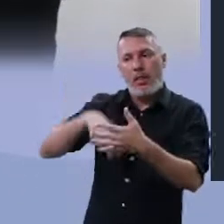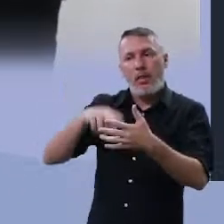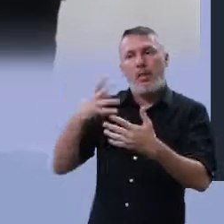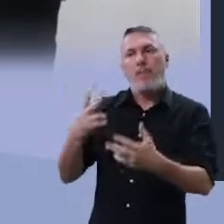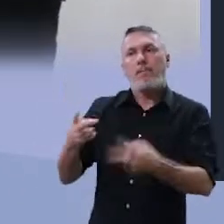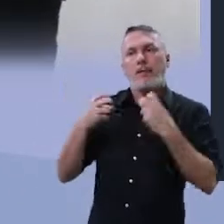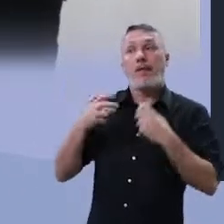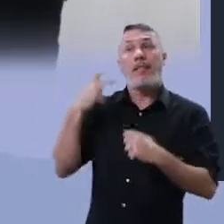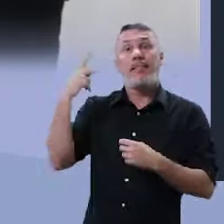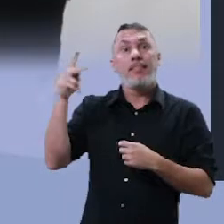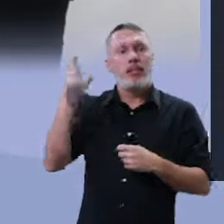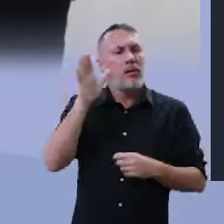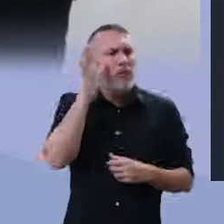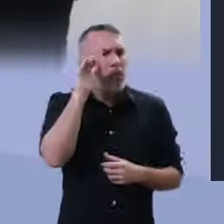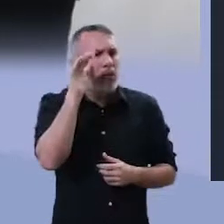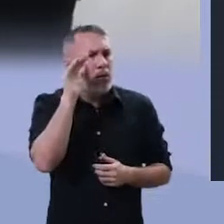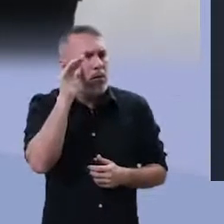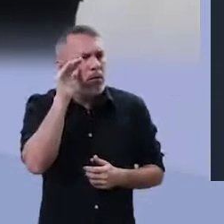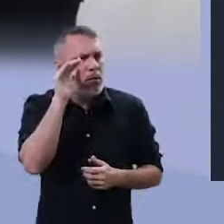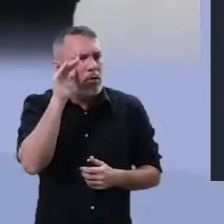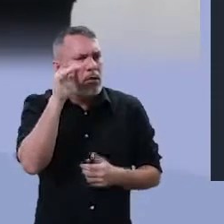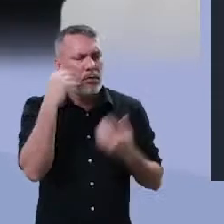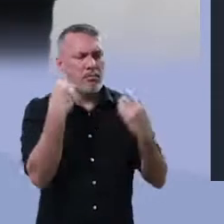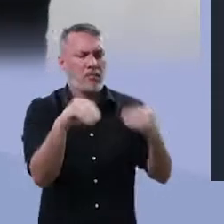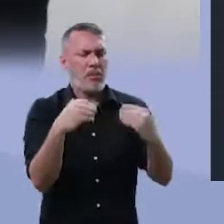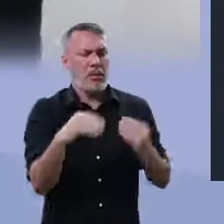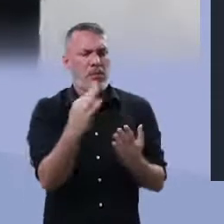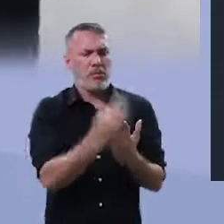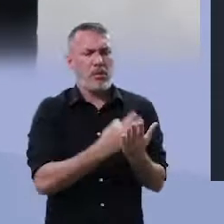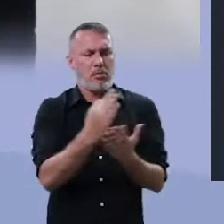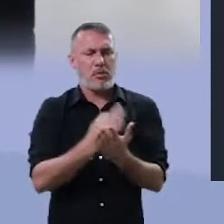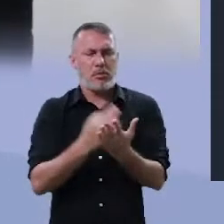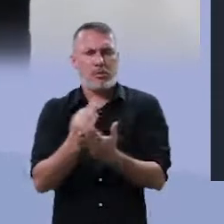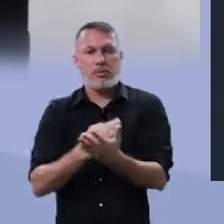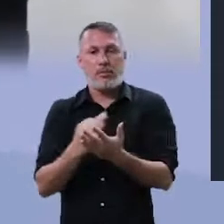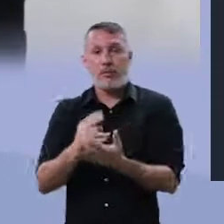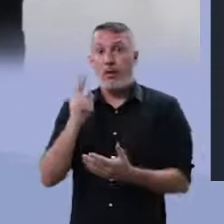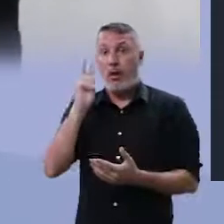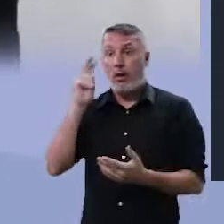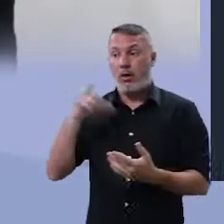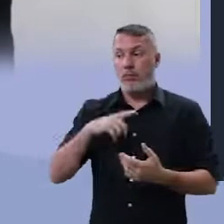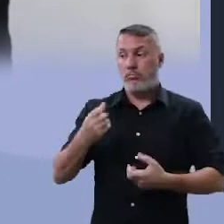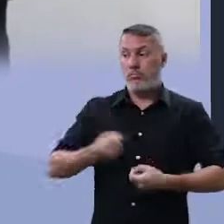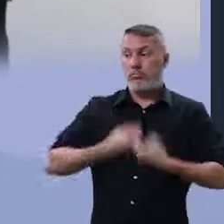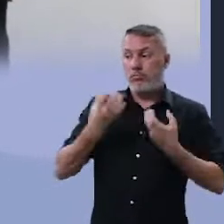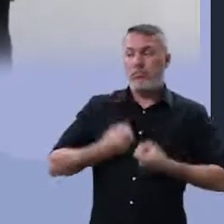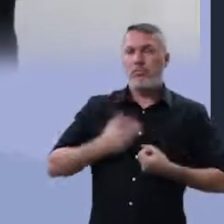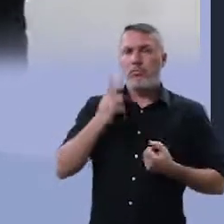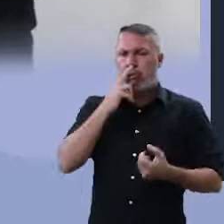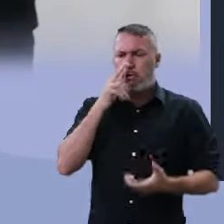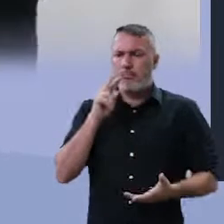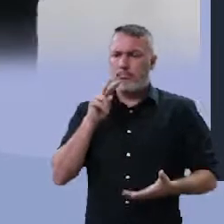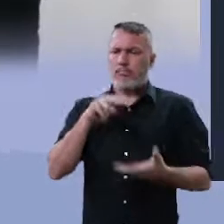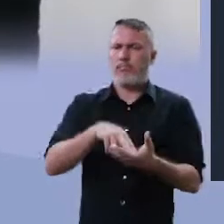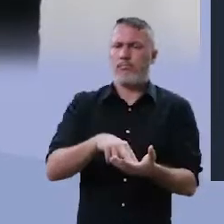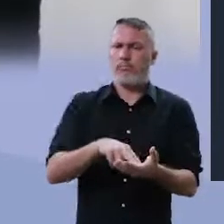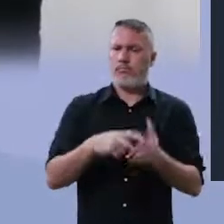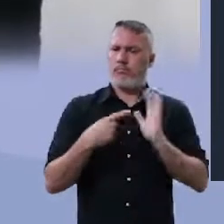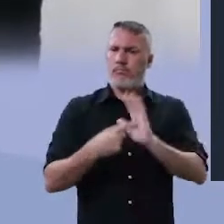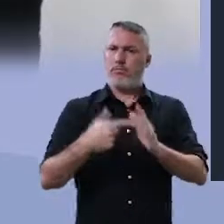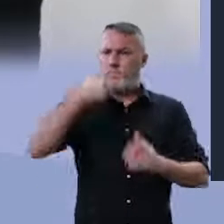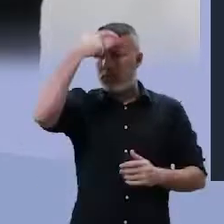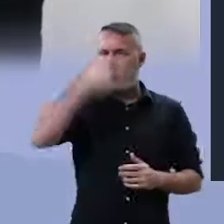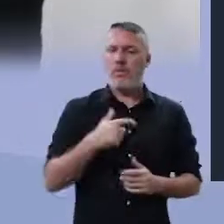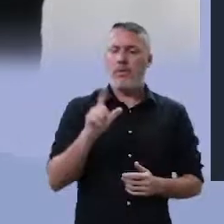aquilo que viu e vai dizer que ele viu, observa o eu lírico nos mostrando, nos se posicionando.